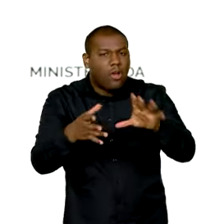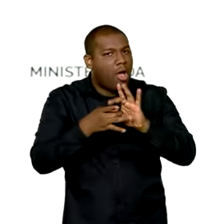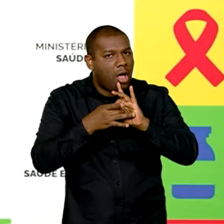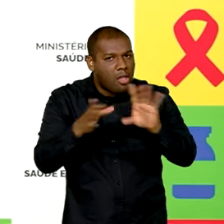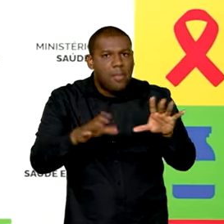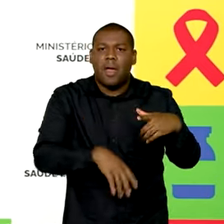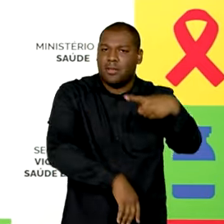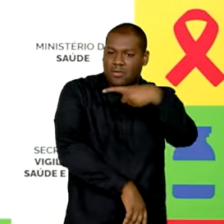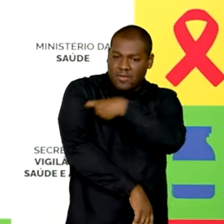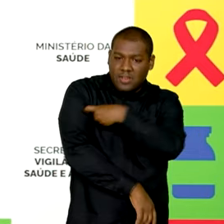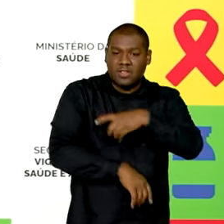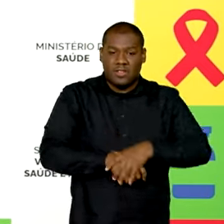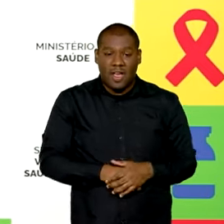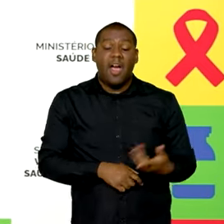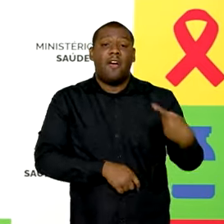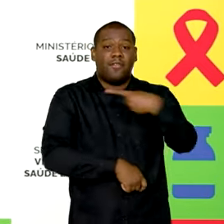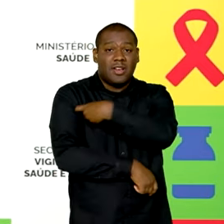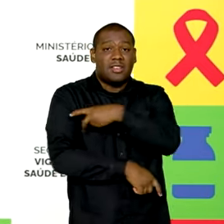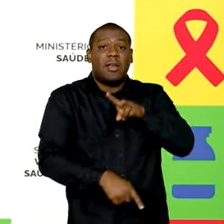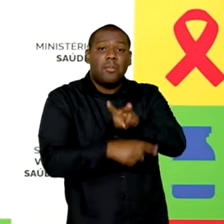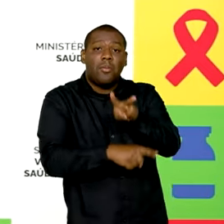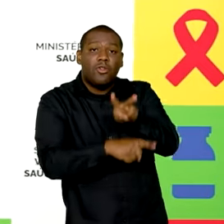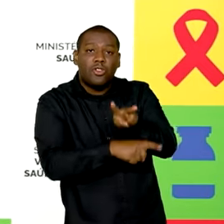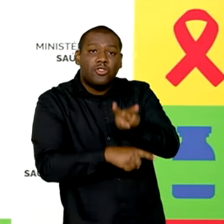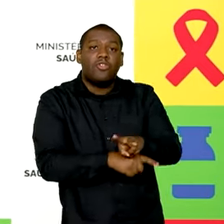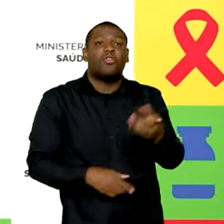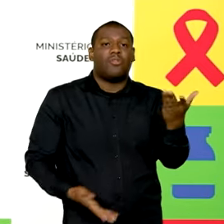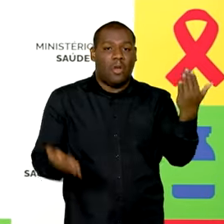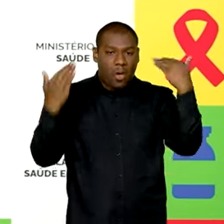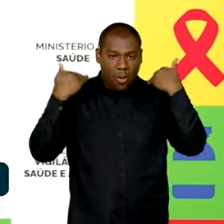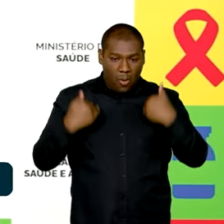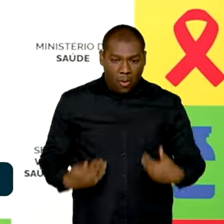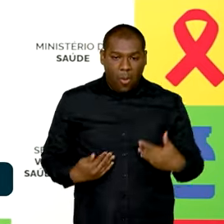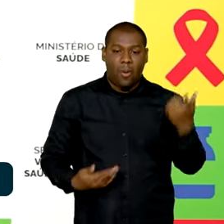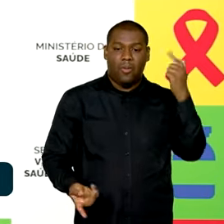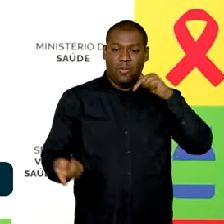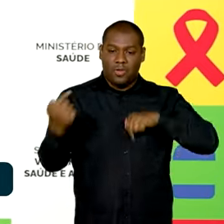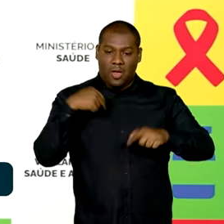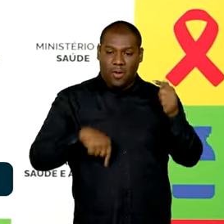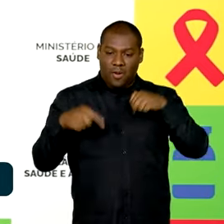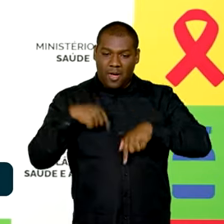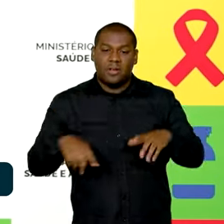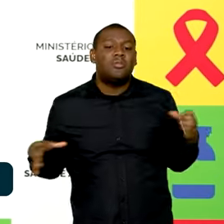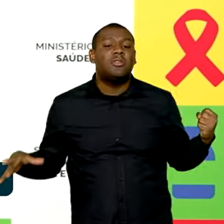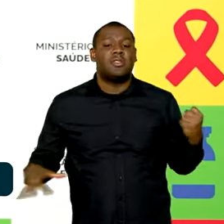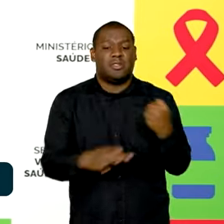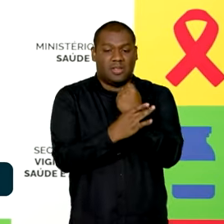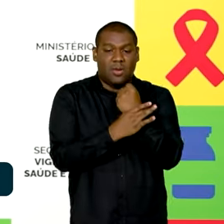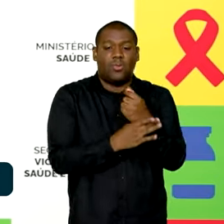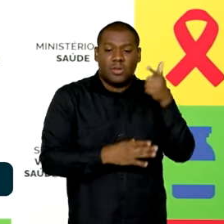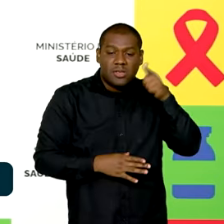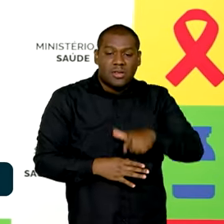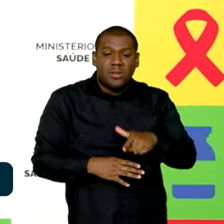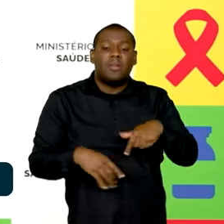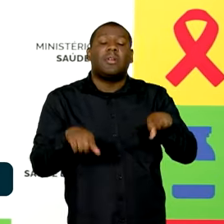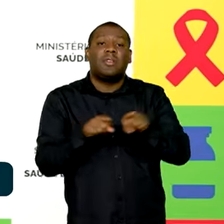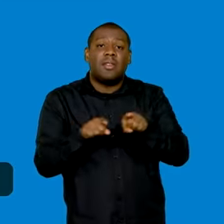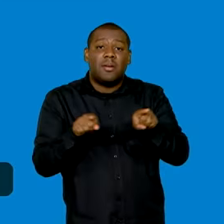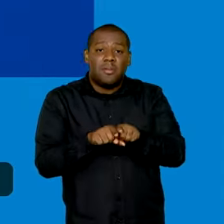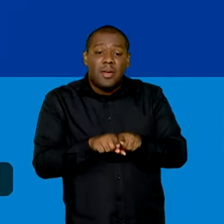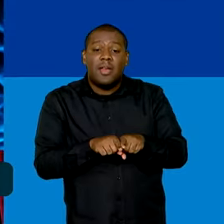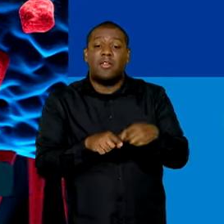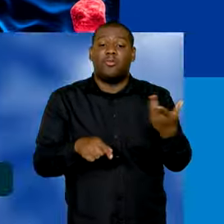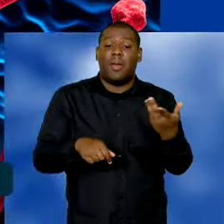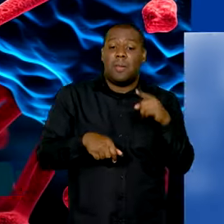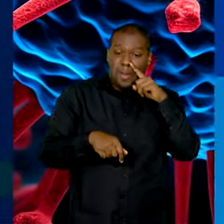ela protege. Protege principalmente contra as formas graves da doença e protege contra a morte, contra o risco de morrer.